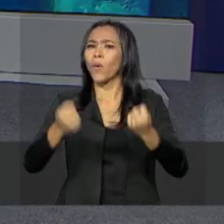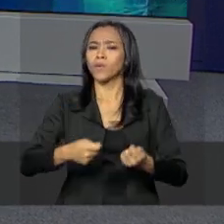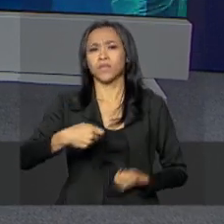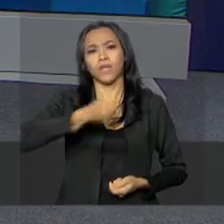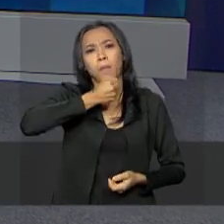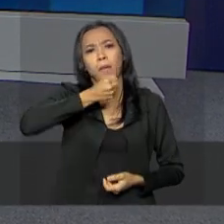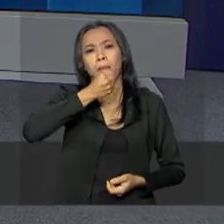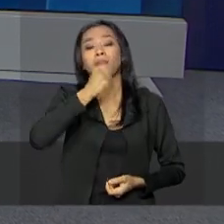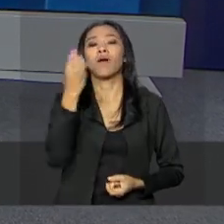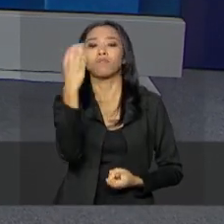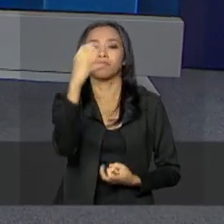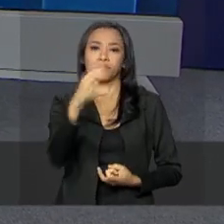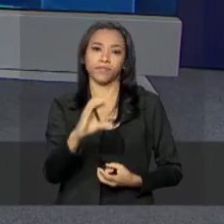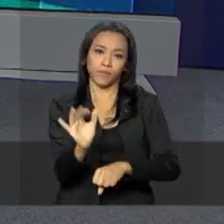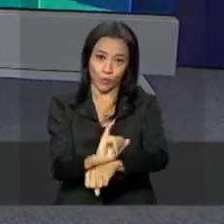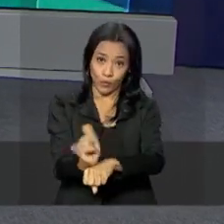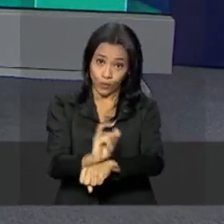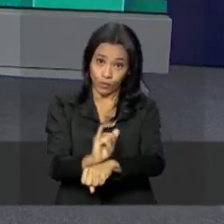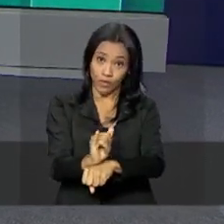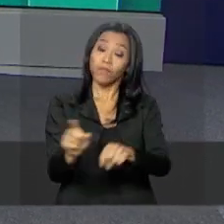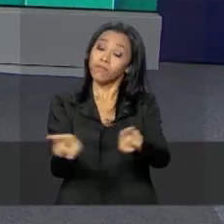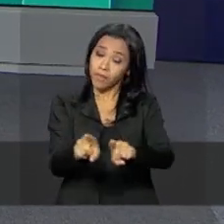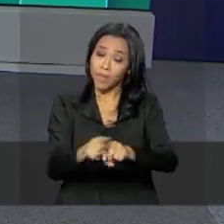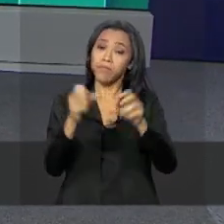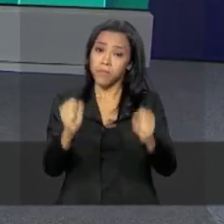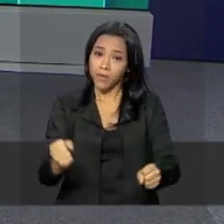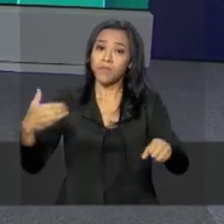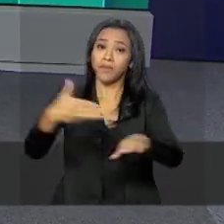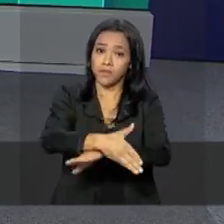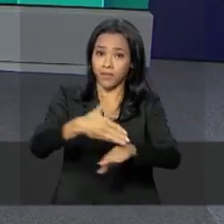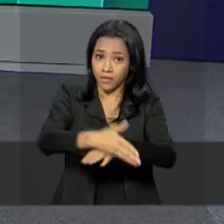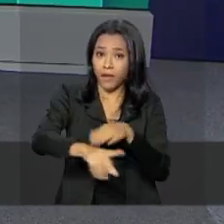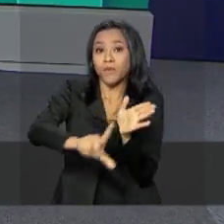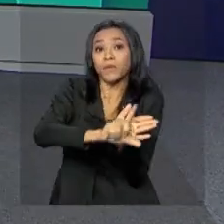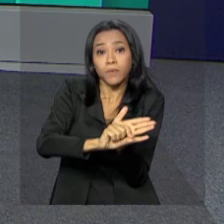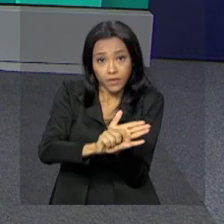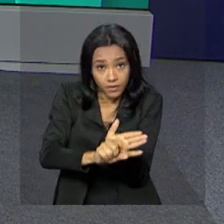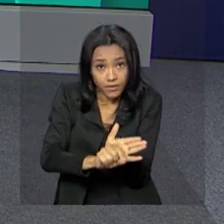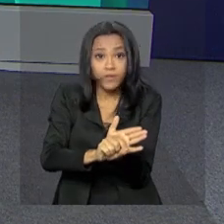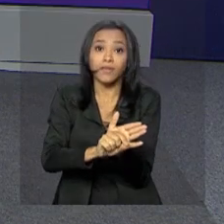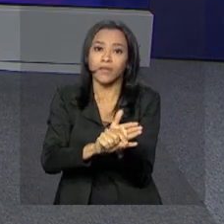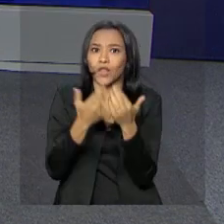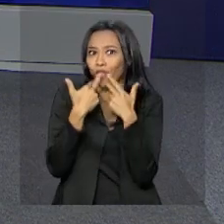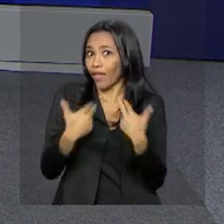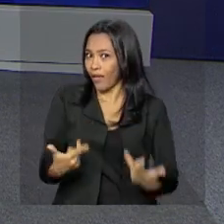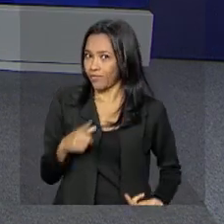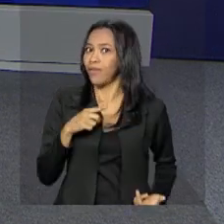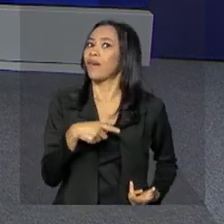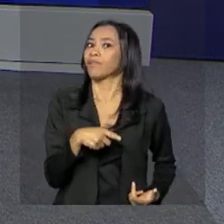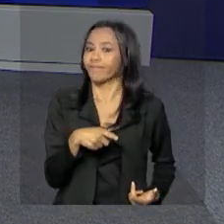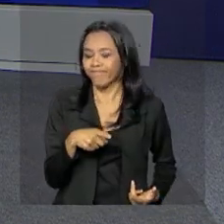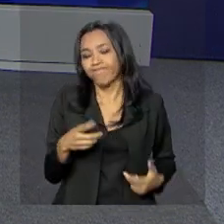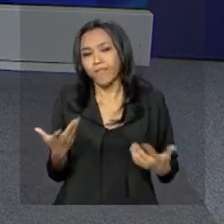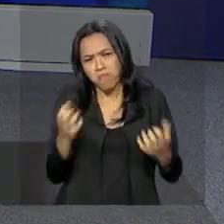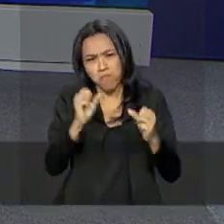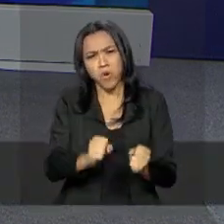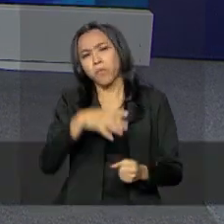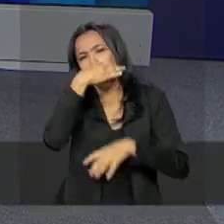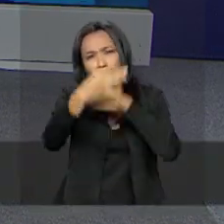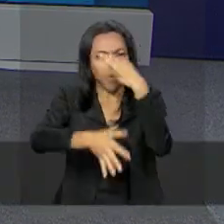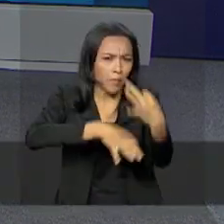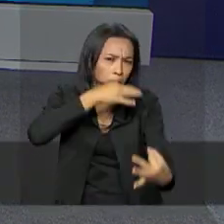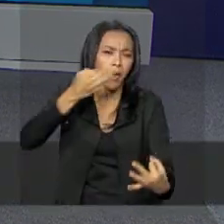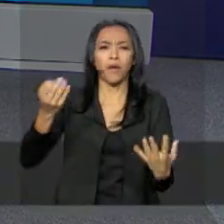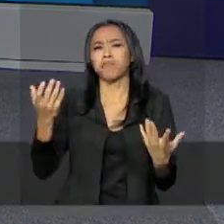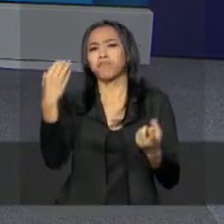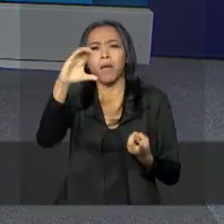no nosso canal no YouTube. Acesse também o nosso perfil no Twitter, tem bastante novidade por lá. E você pode mandar sugestões de